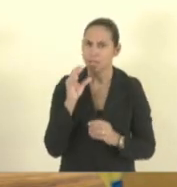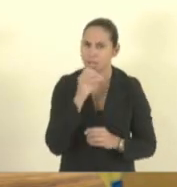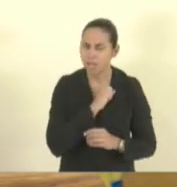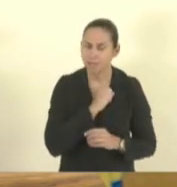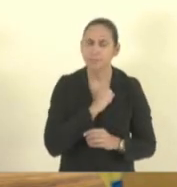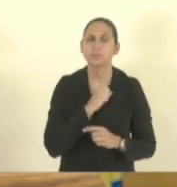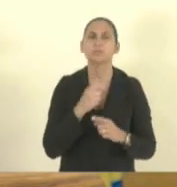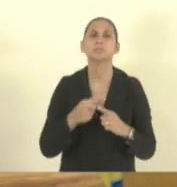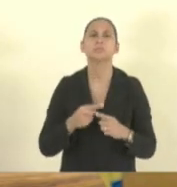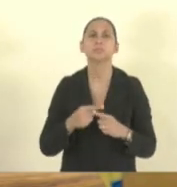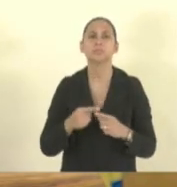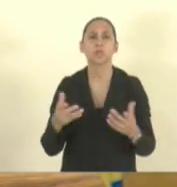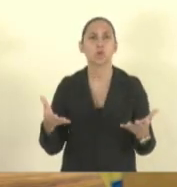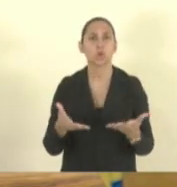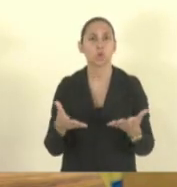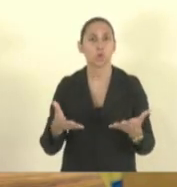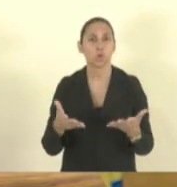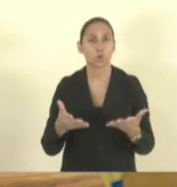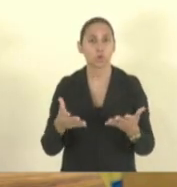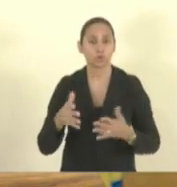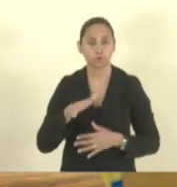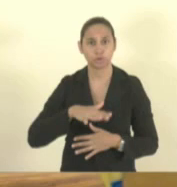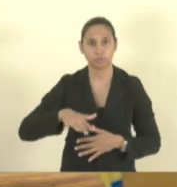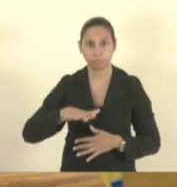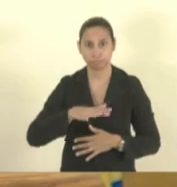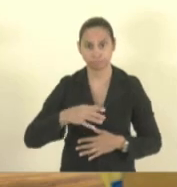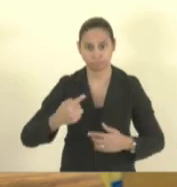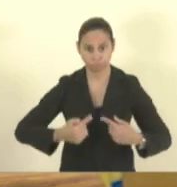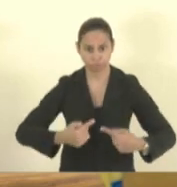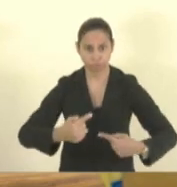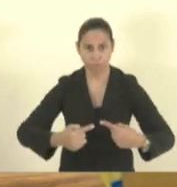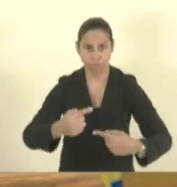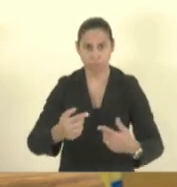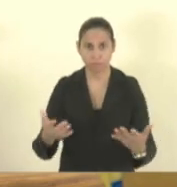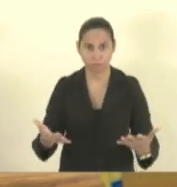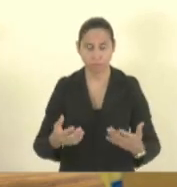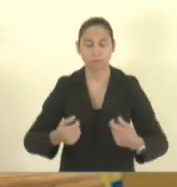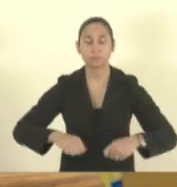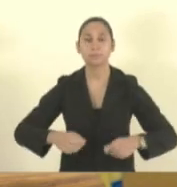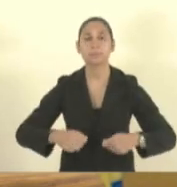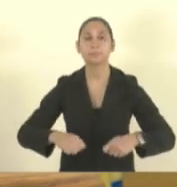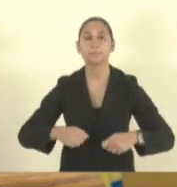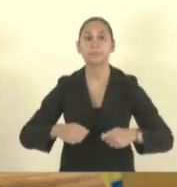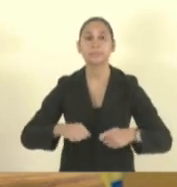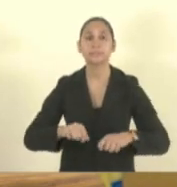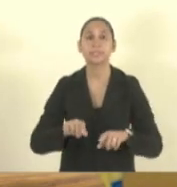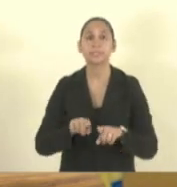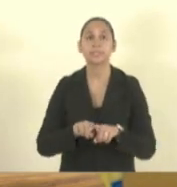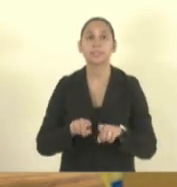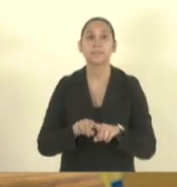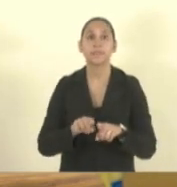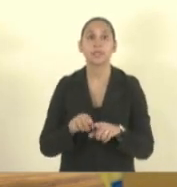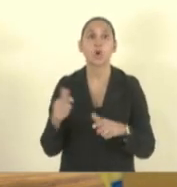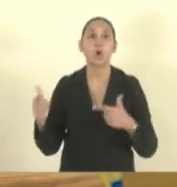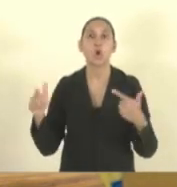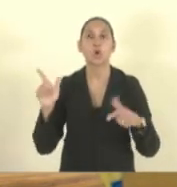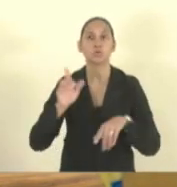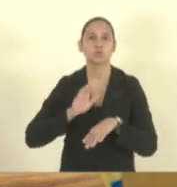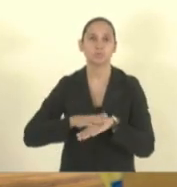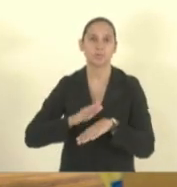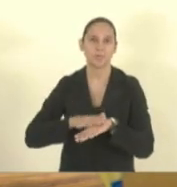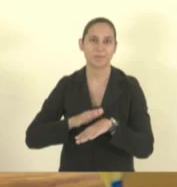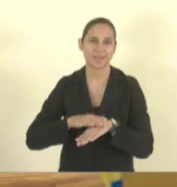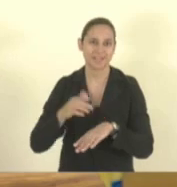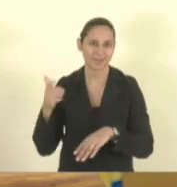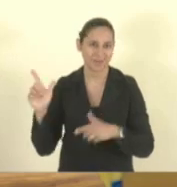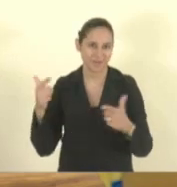o o espaço de de diálogo nosso ele tem que ser em outro momento também eu acho que aqui a